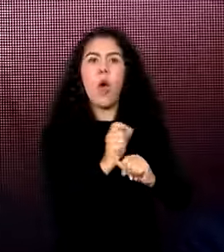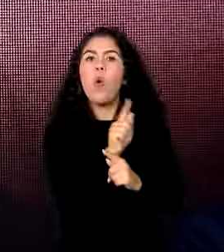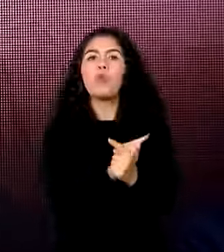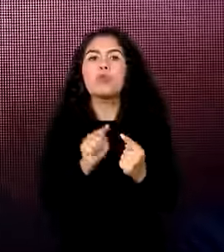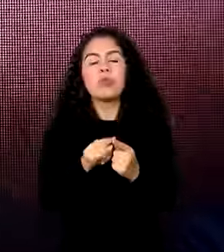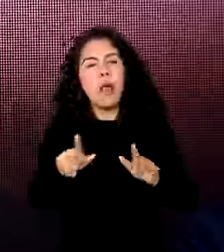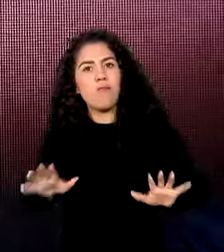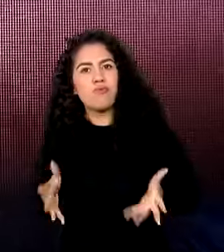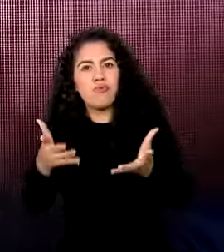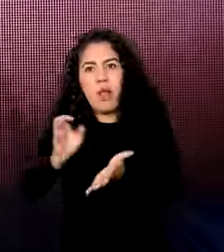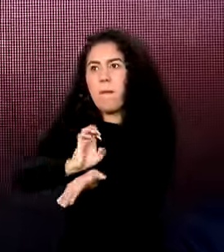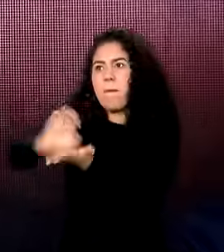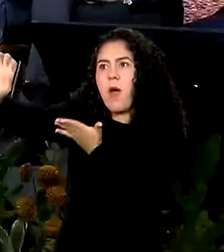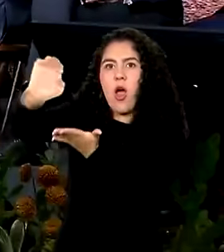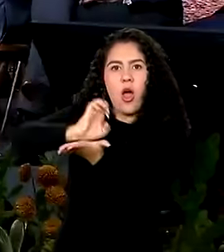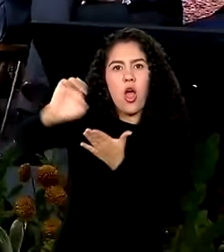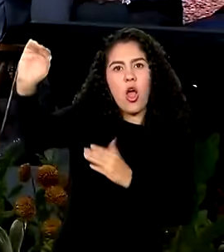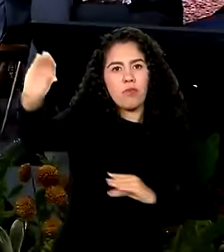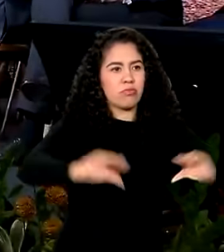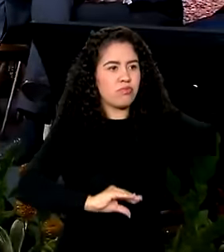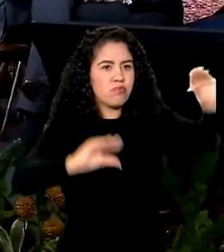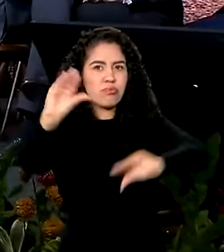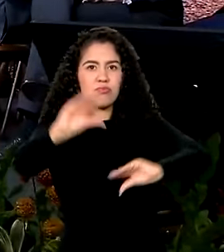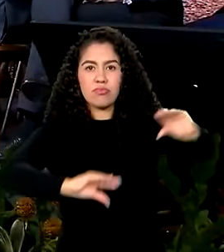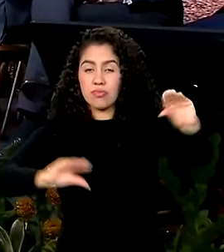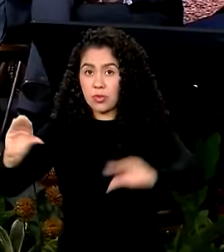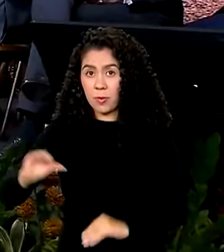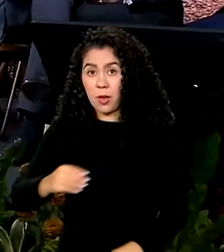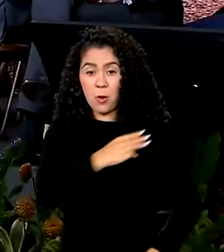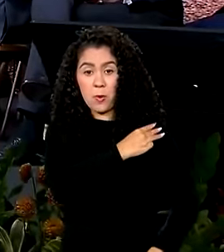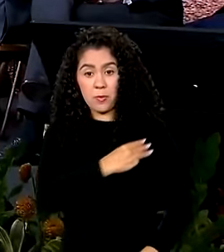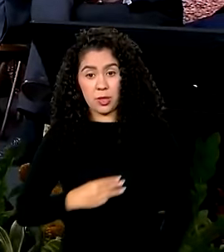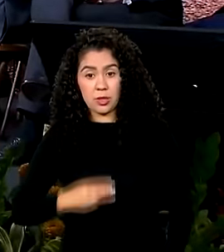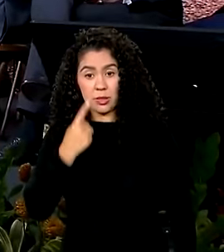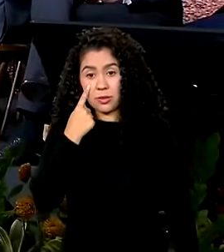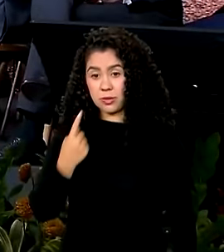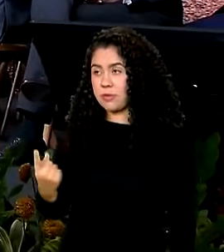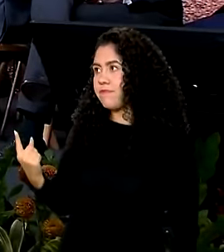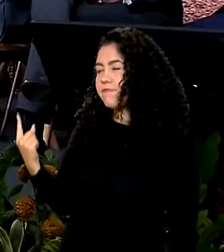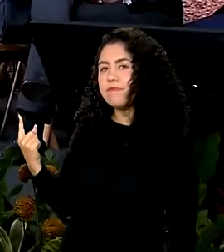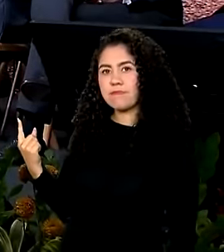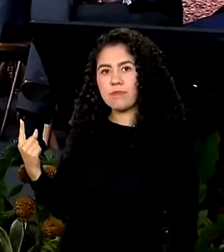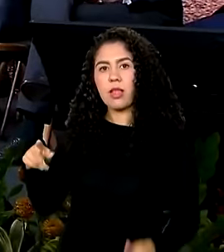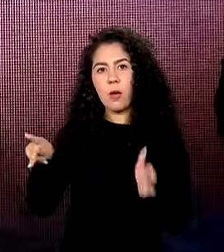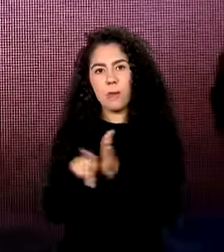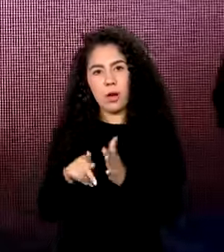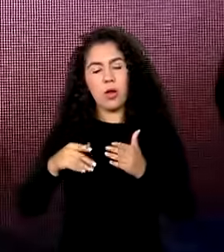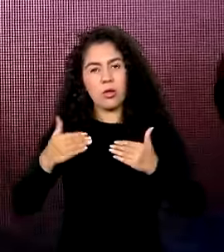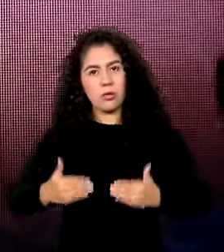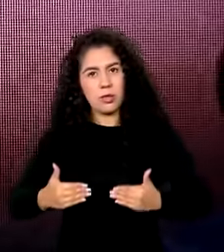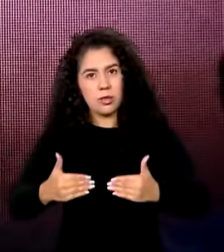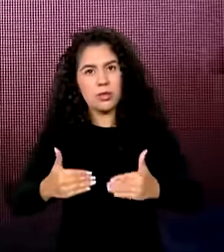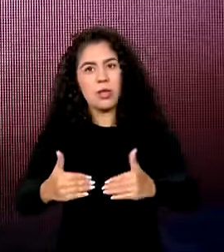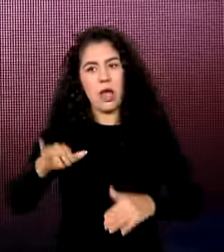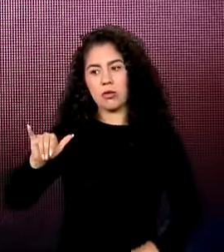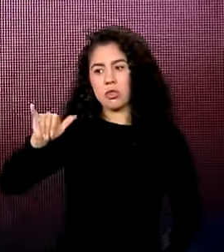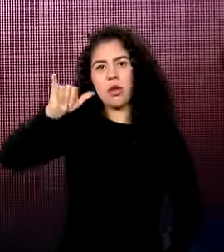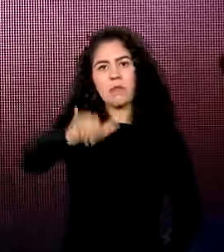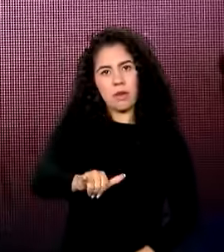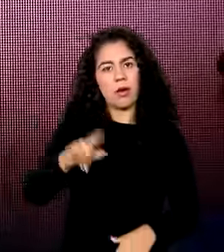e estimula investimento. O ministro de Portos e Aeroportos, que também participou do evento,